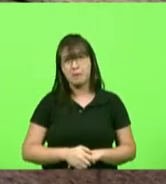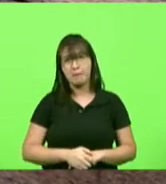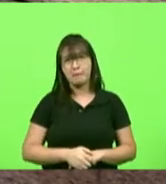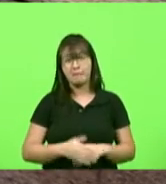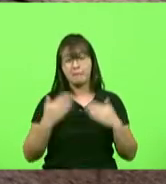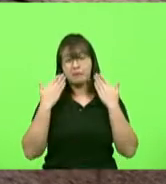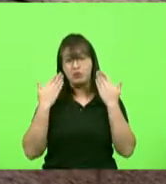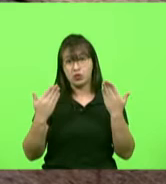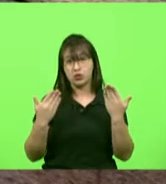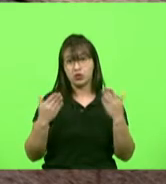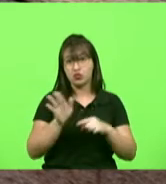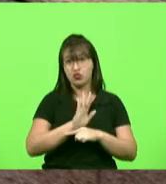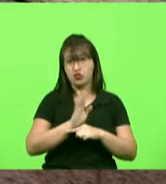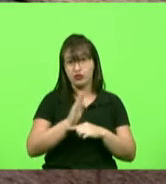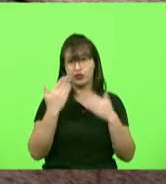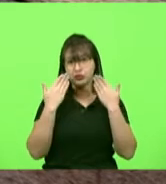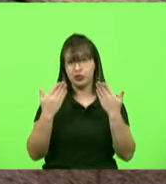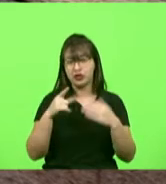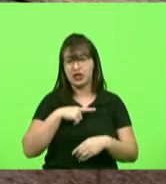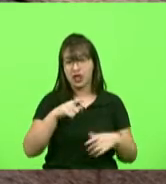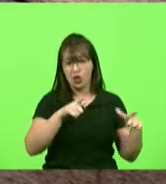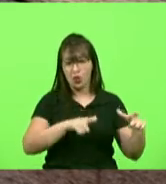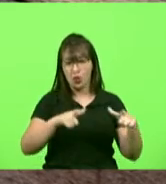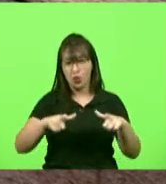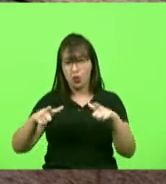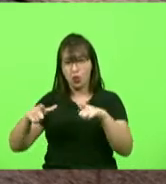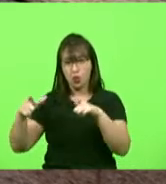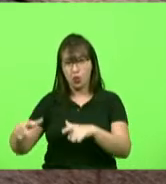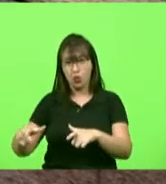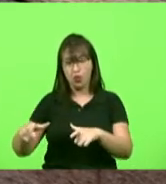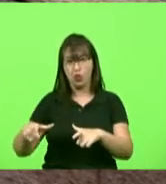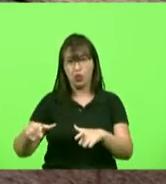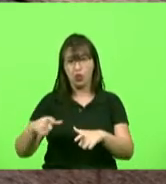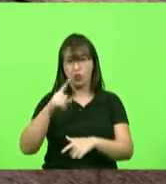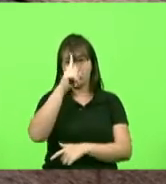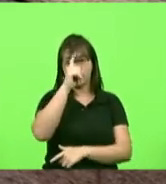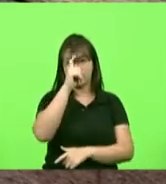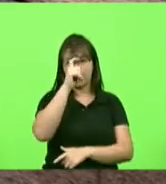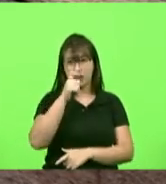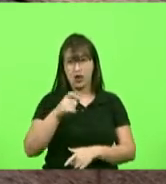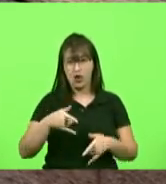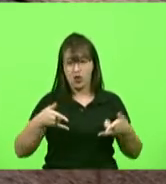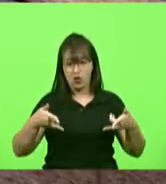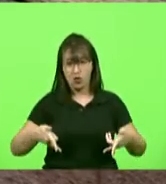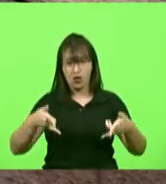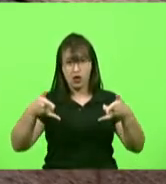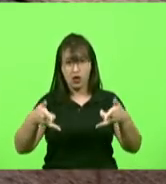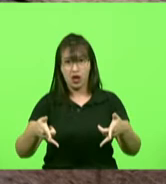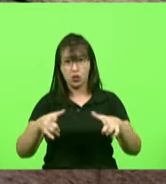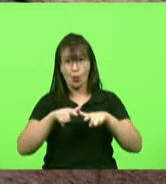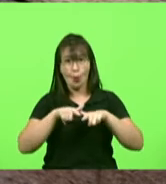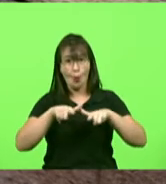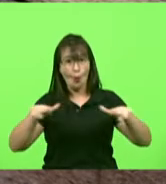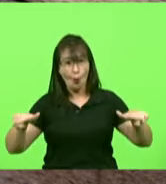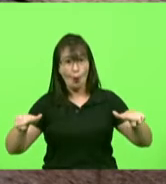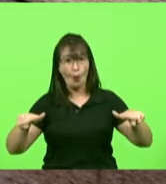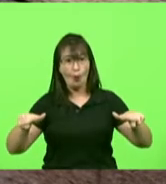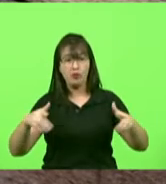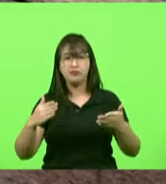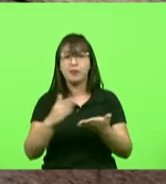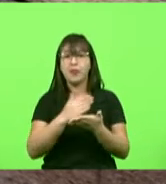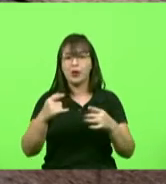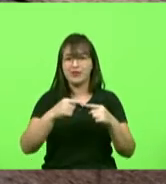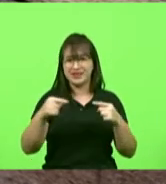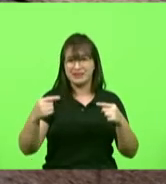no vídeo mostrando diversos setores dos hospitais com leitos camas vazias que algumas semanas